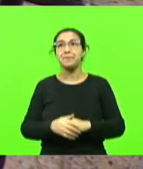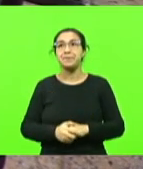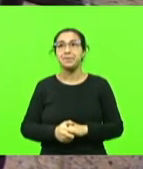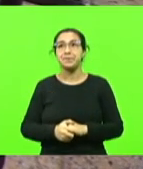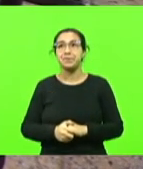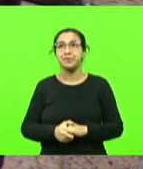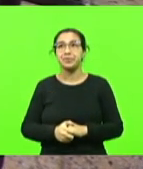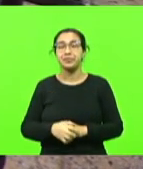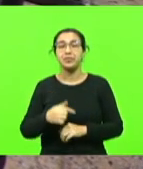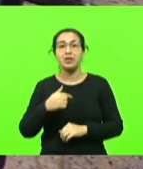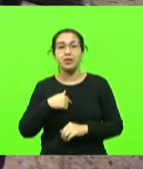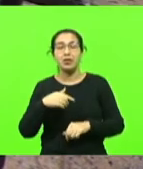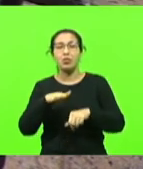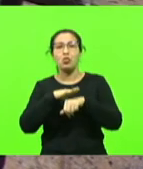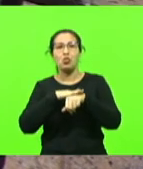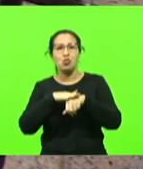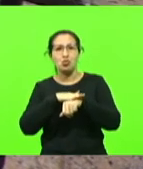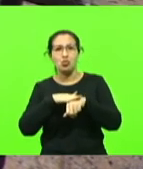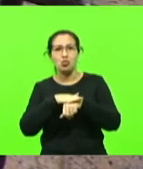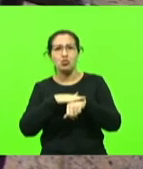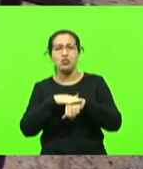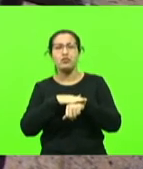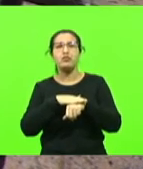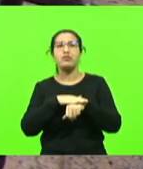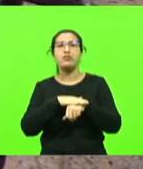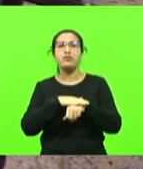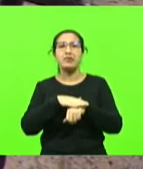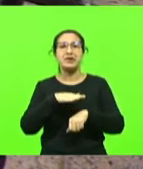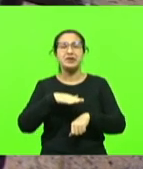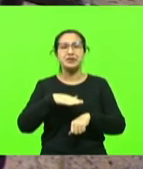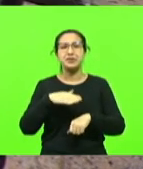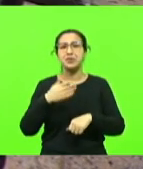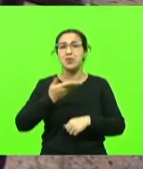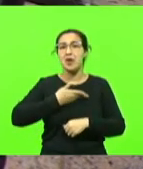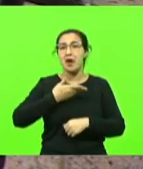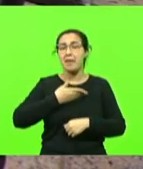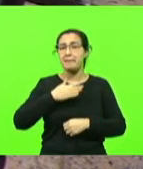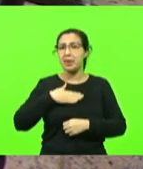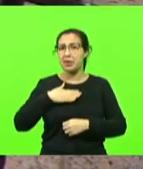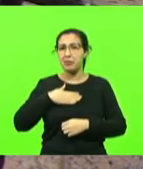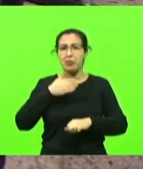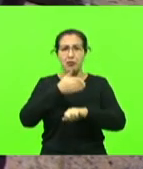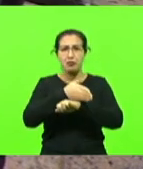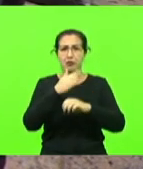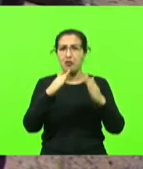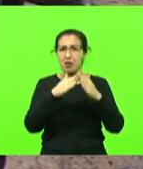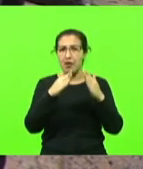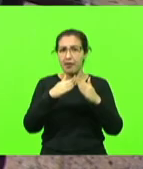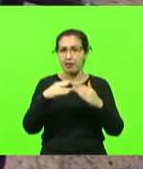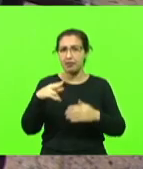Eu tenho contato com um dos maiores cientistas, pode-se dizer assim, um amigo meu, frequenta a casa dele, amigo pessoal,